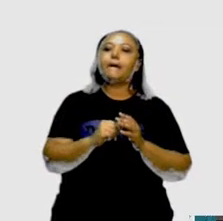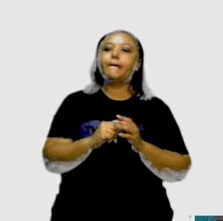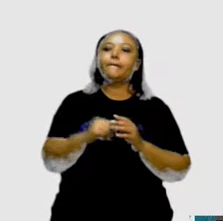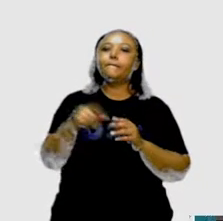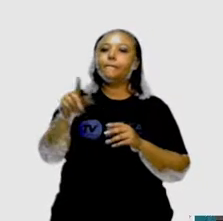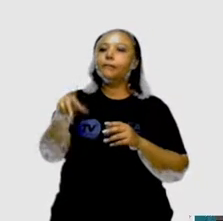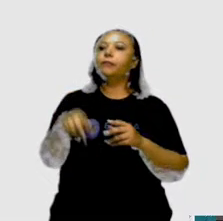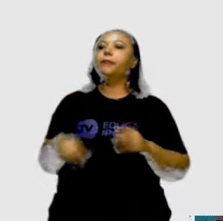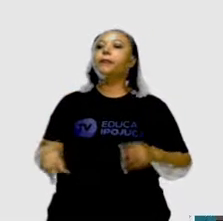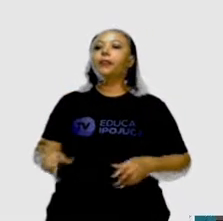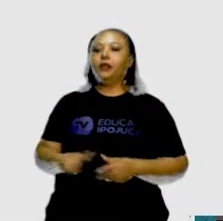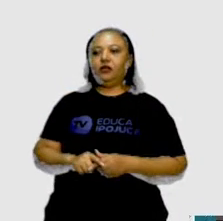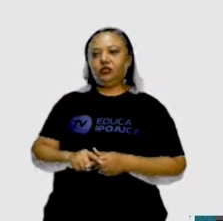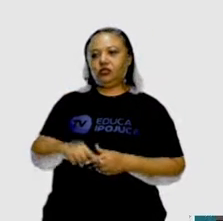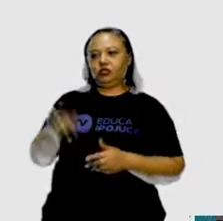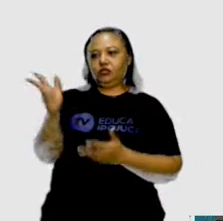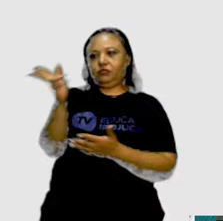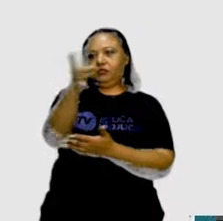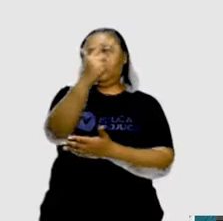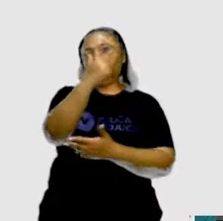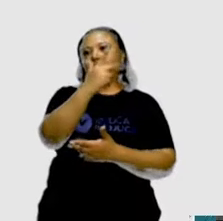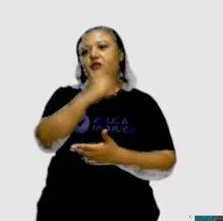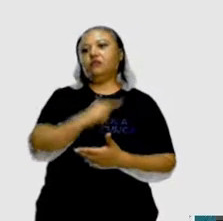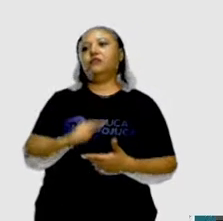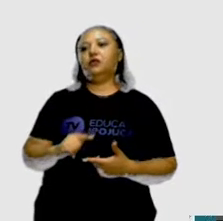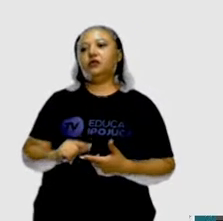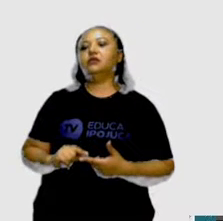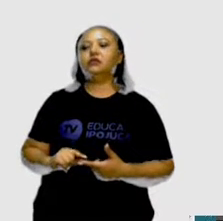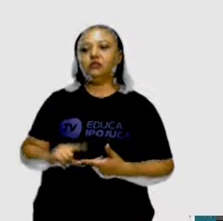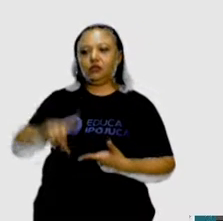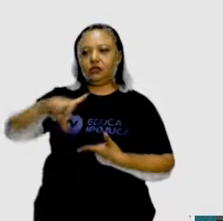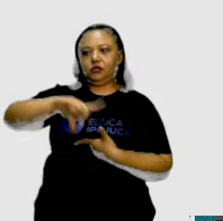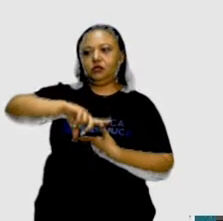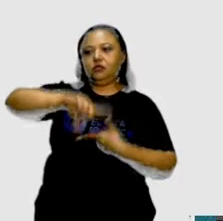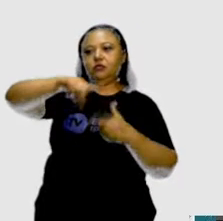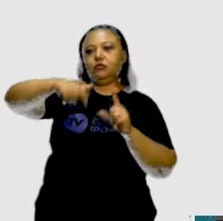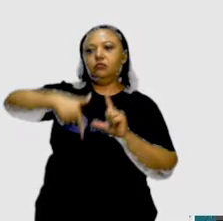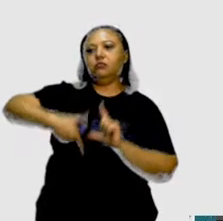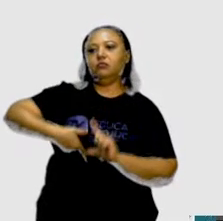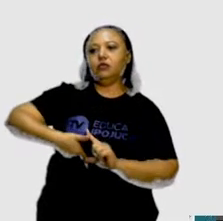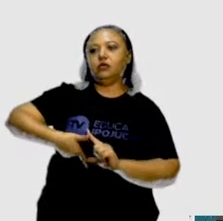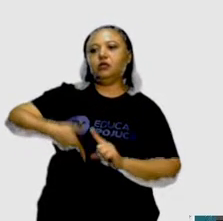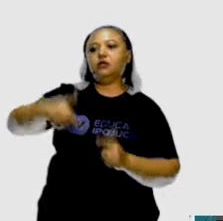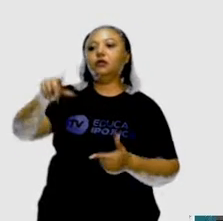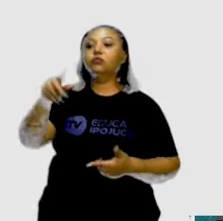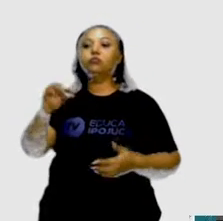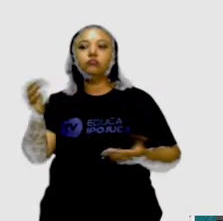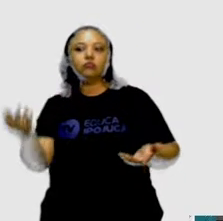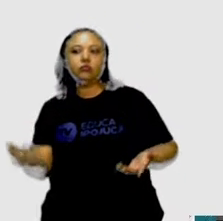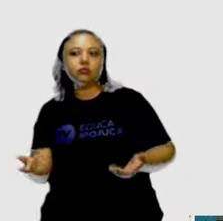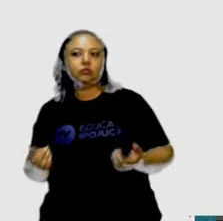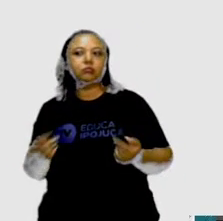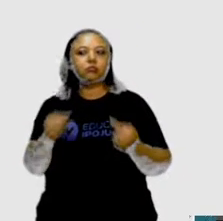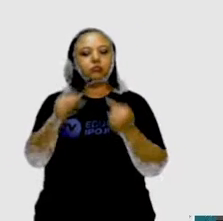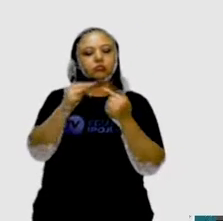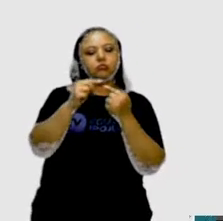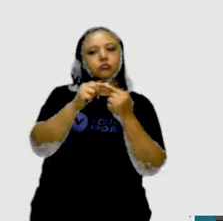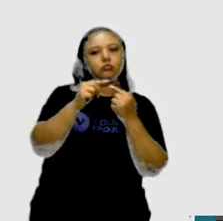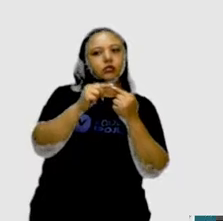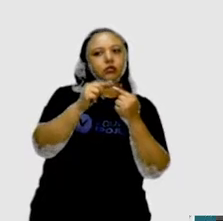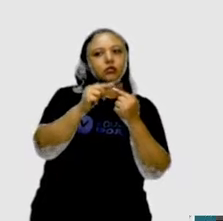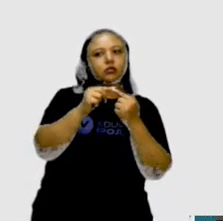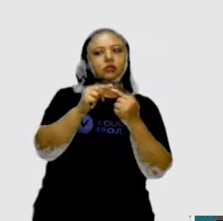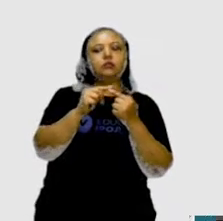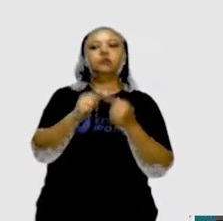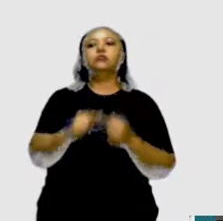chamamos de figuras geométricas. Algumas têm umas propriedades específicas e outras não têm